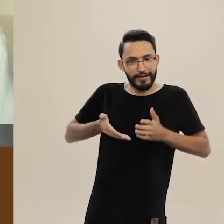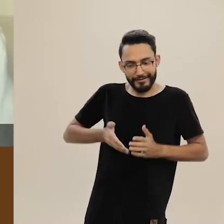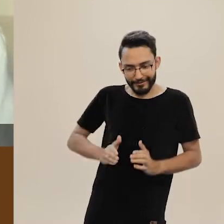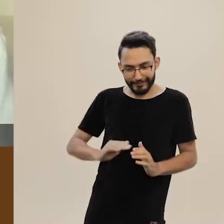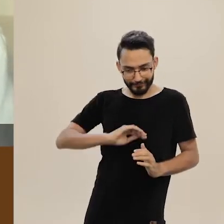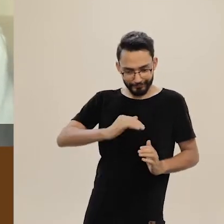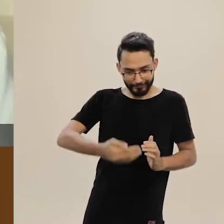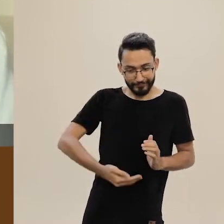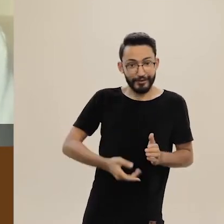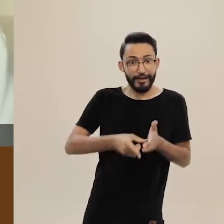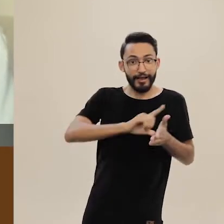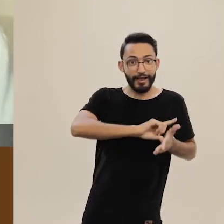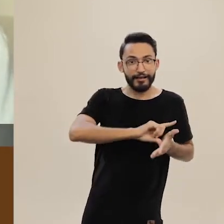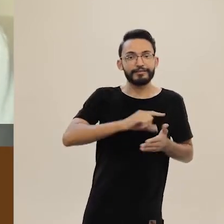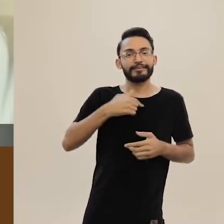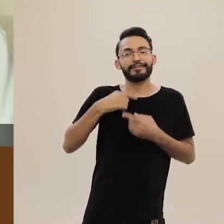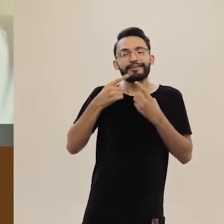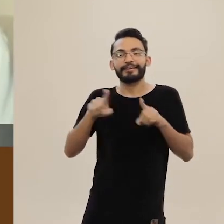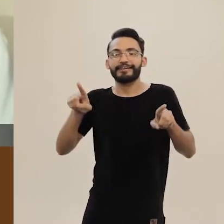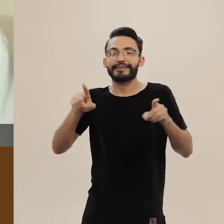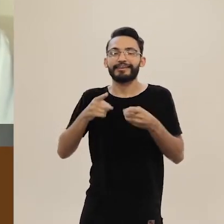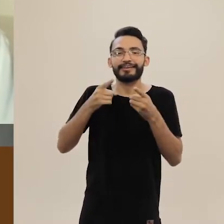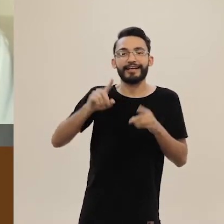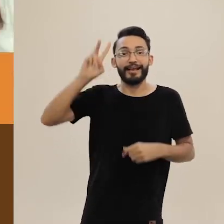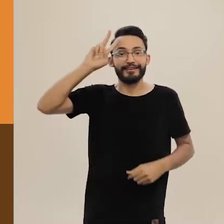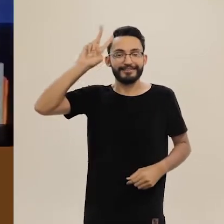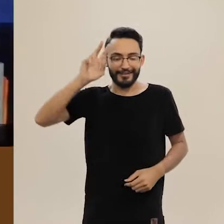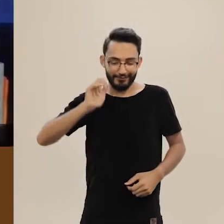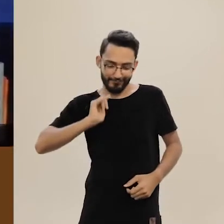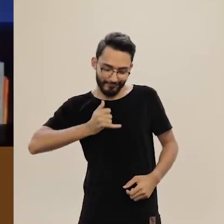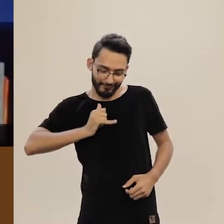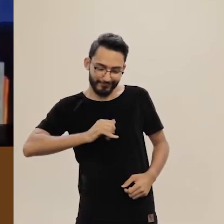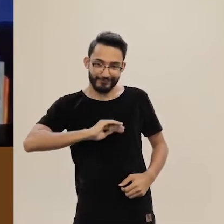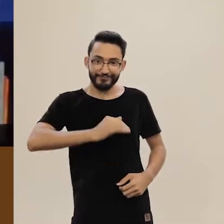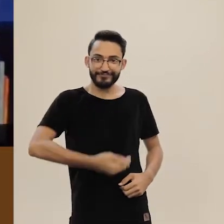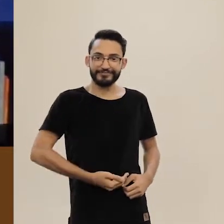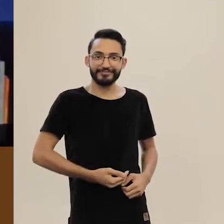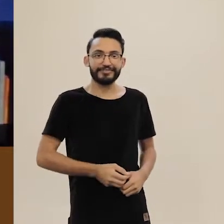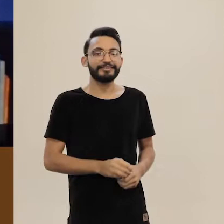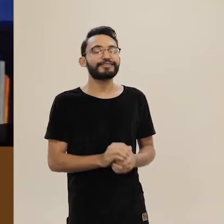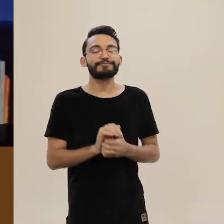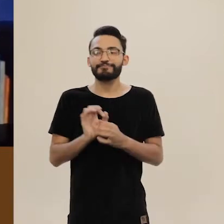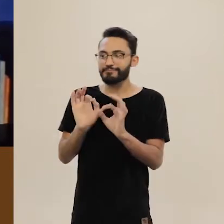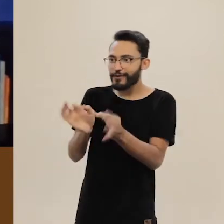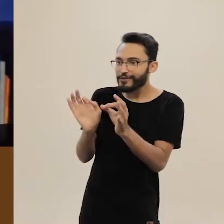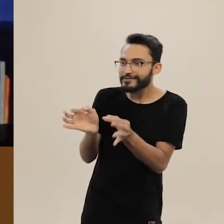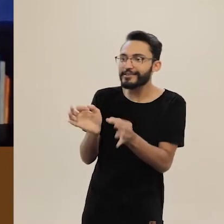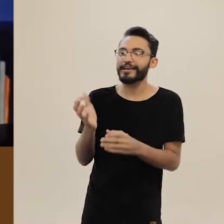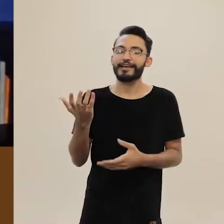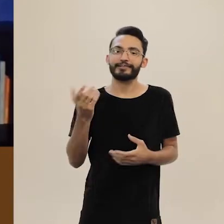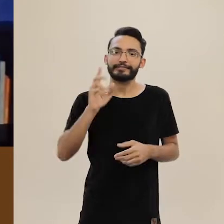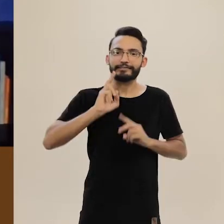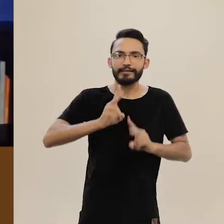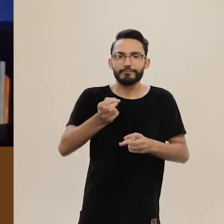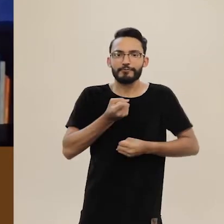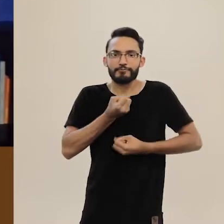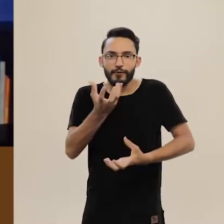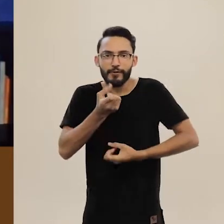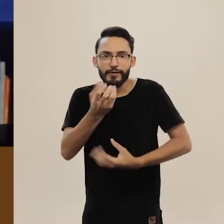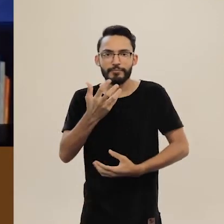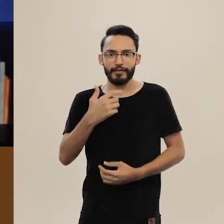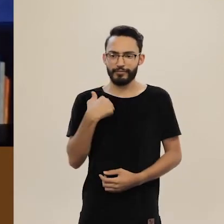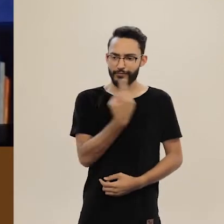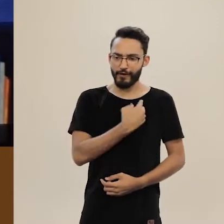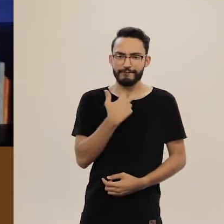na minha barriga, eu cantava e li histórias para ele. Pois é! Ao cantar cantigas de Niná e recitar poemas,